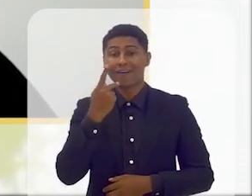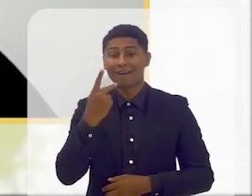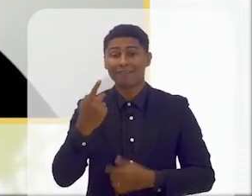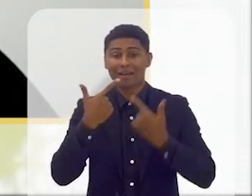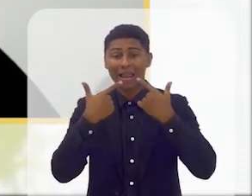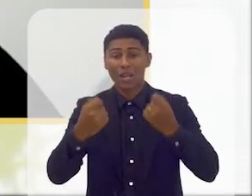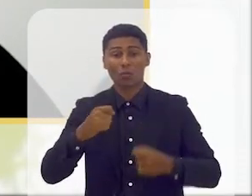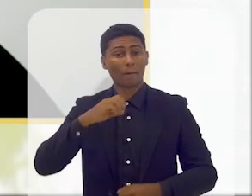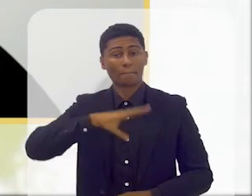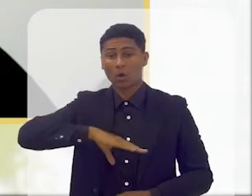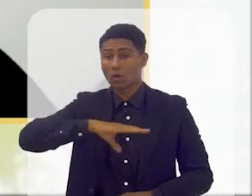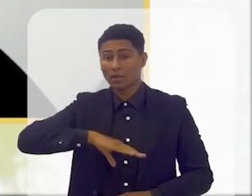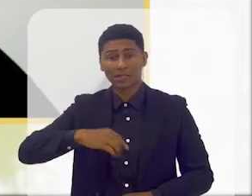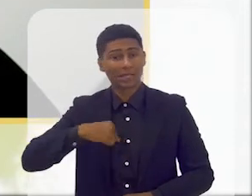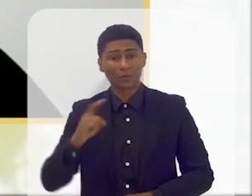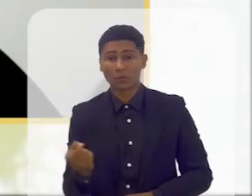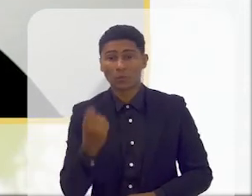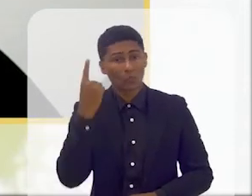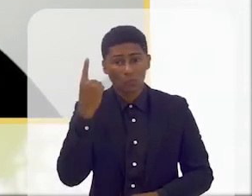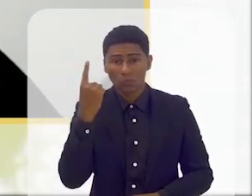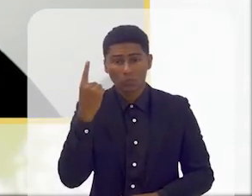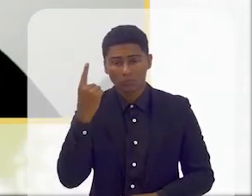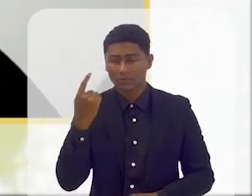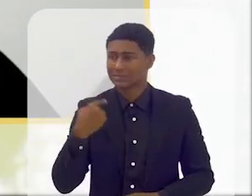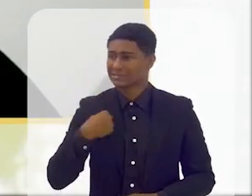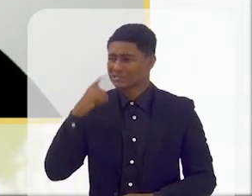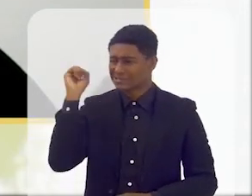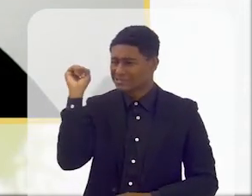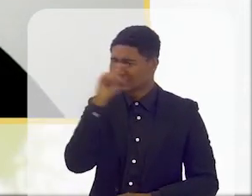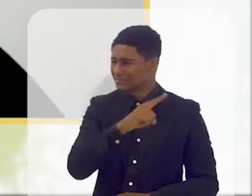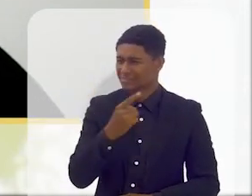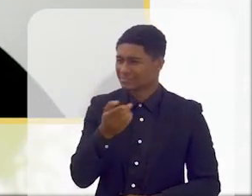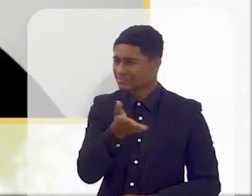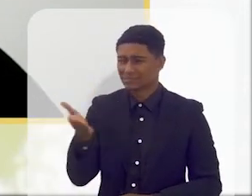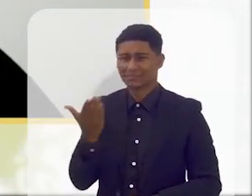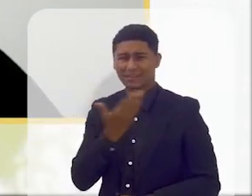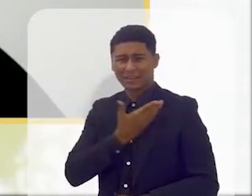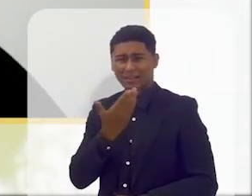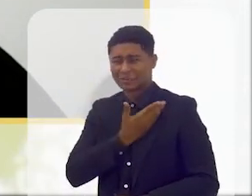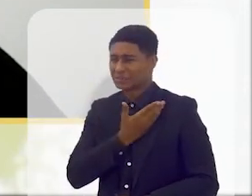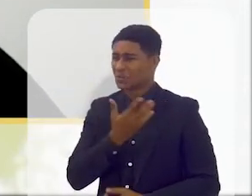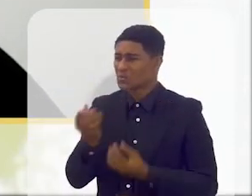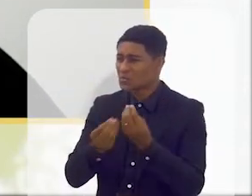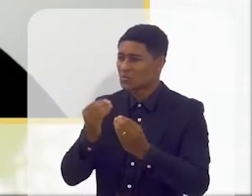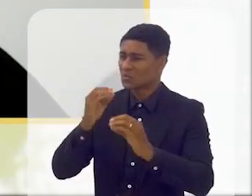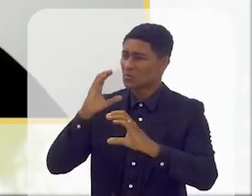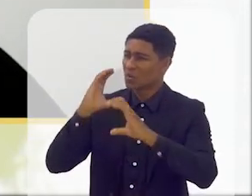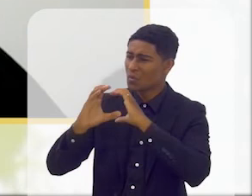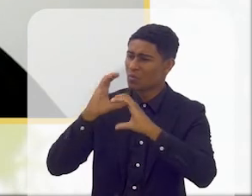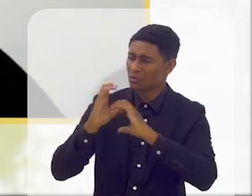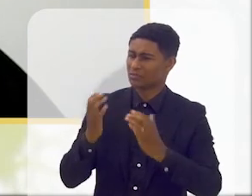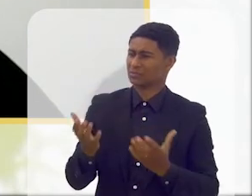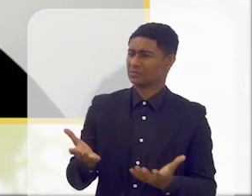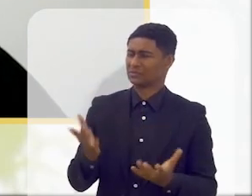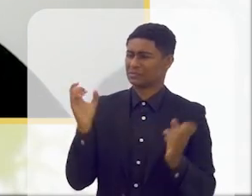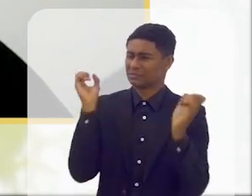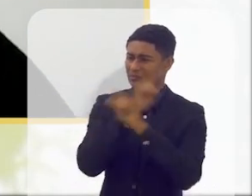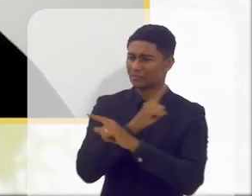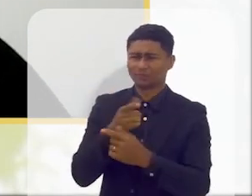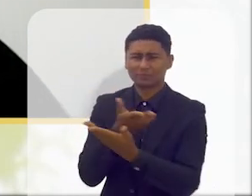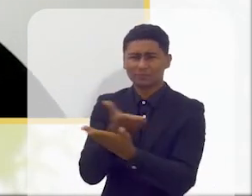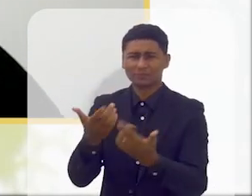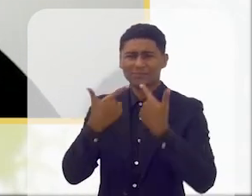português claro eu tive necessidade de perceber para comunicar como é que os meus colegas comunicavam no fundo